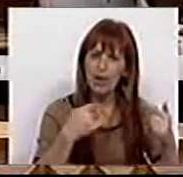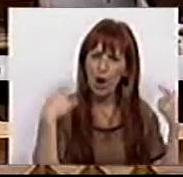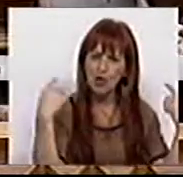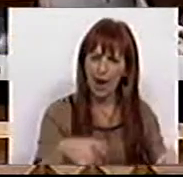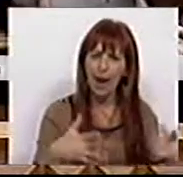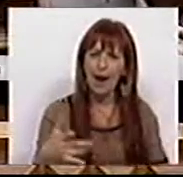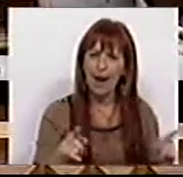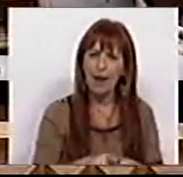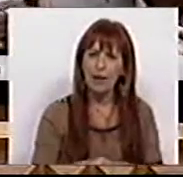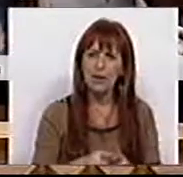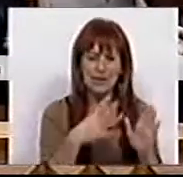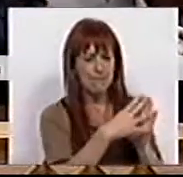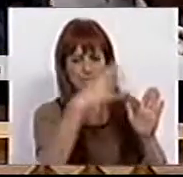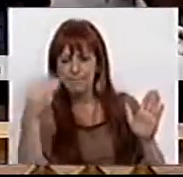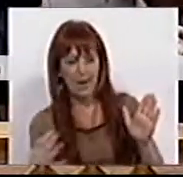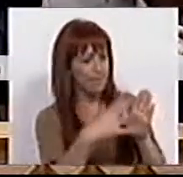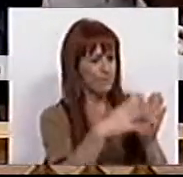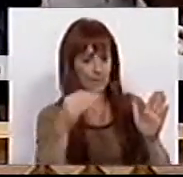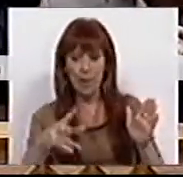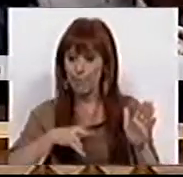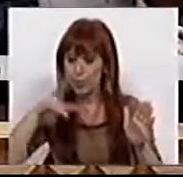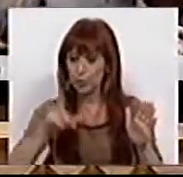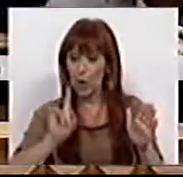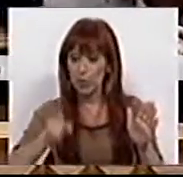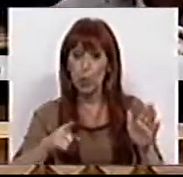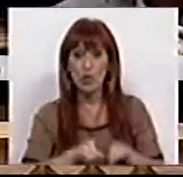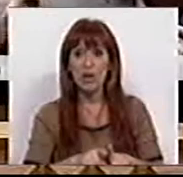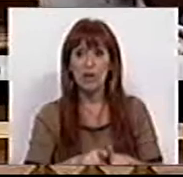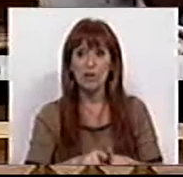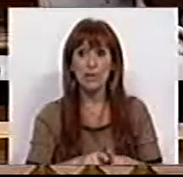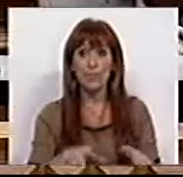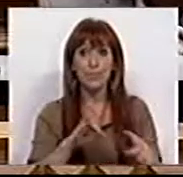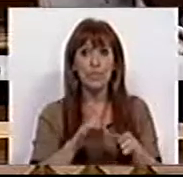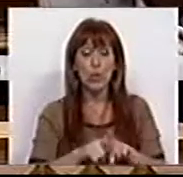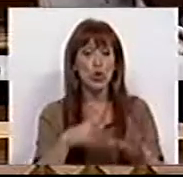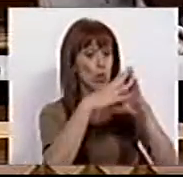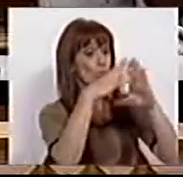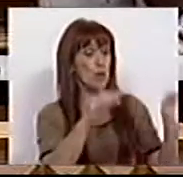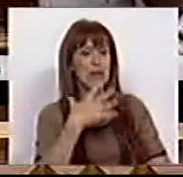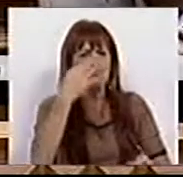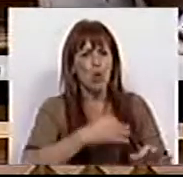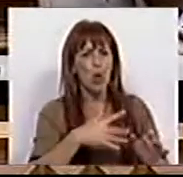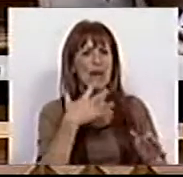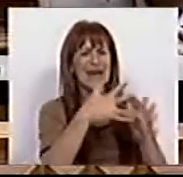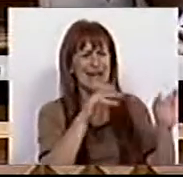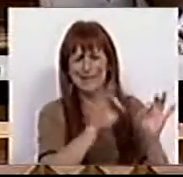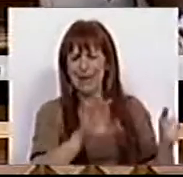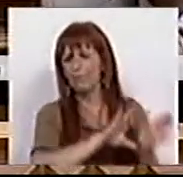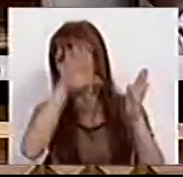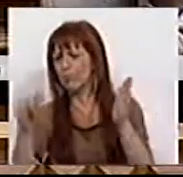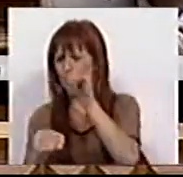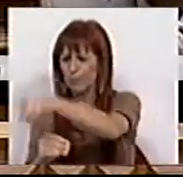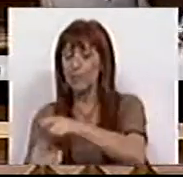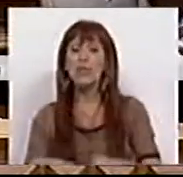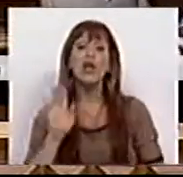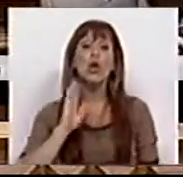para transpor para Portugal a totalidade do modelo irlandês. E por último,